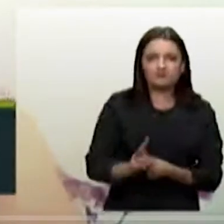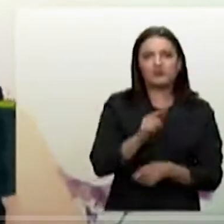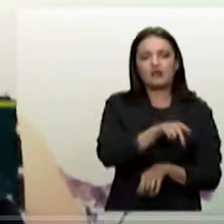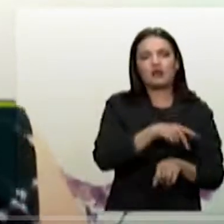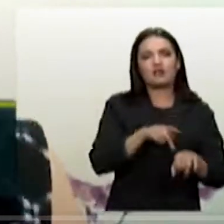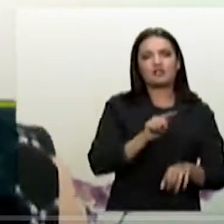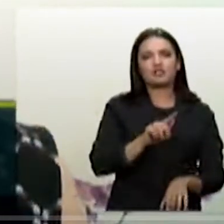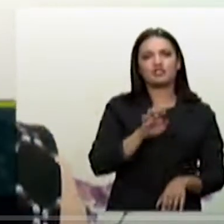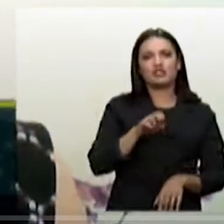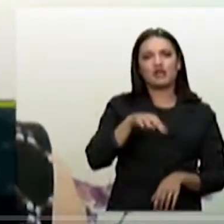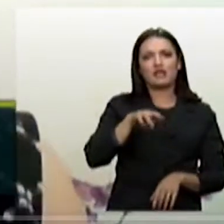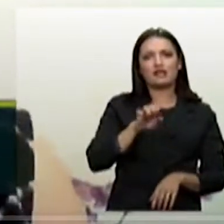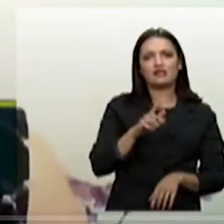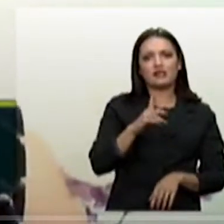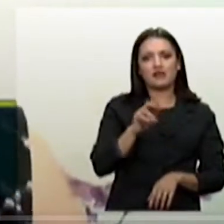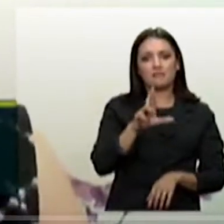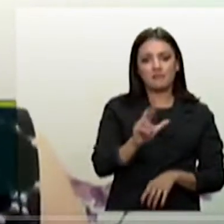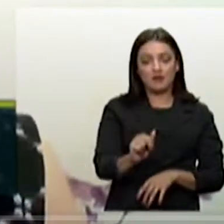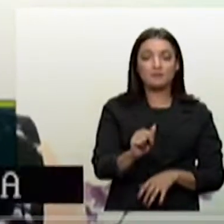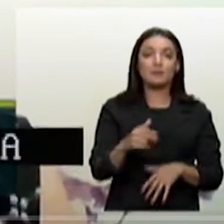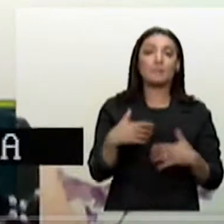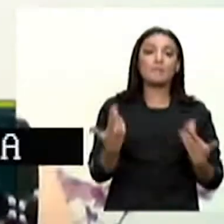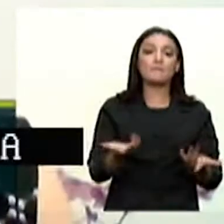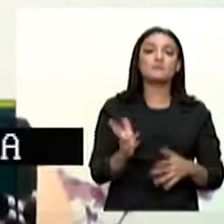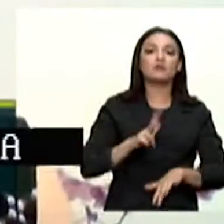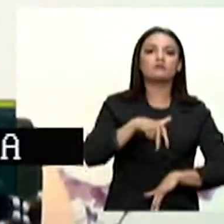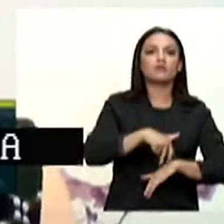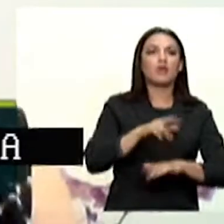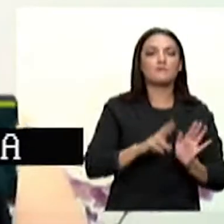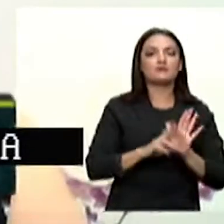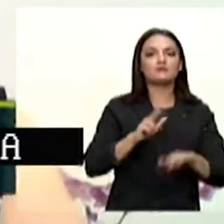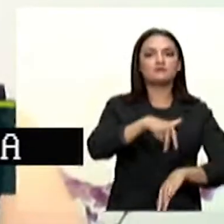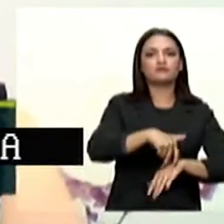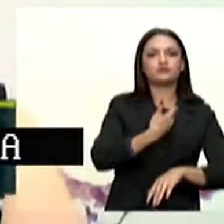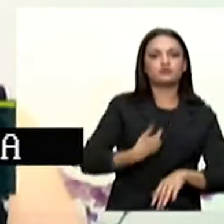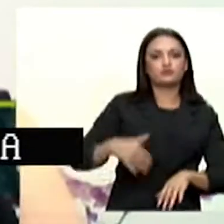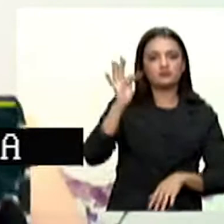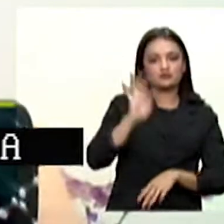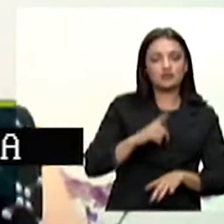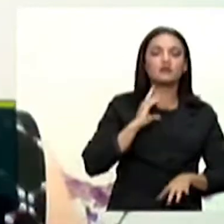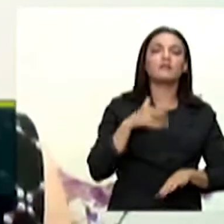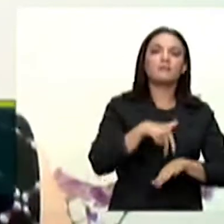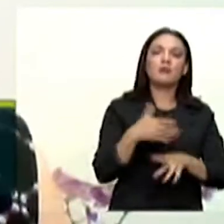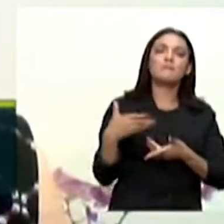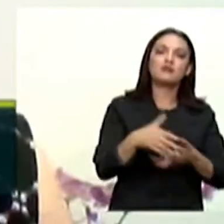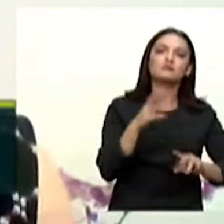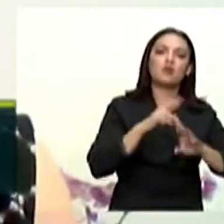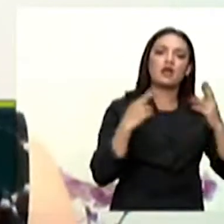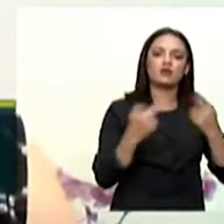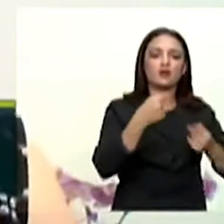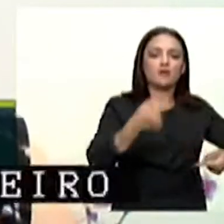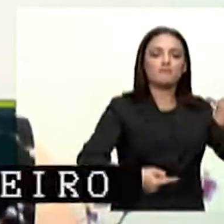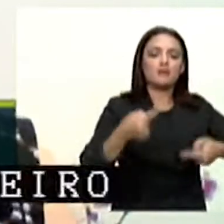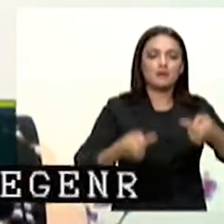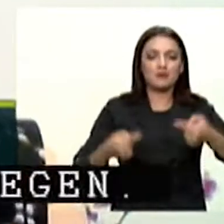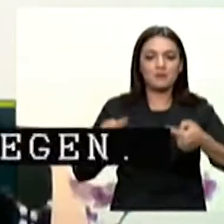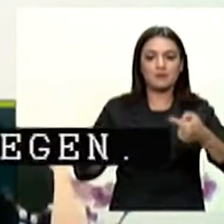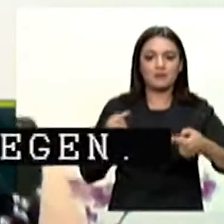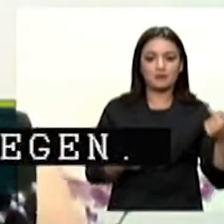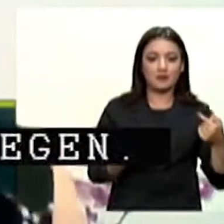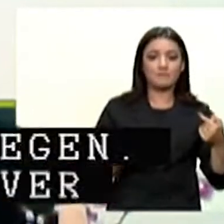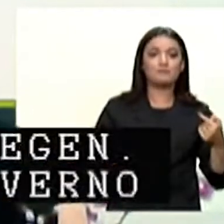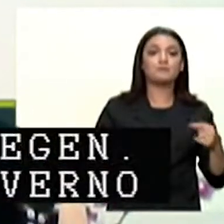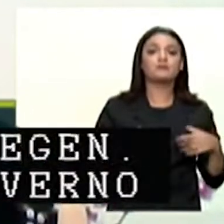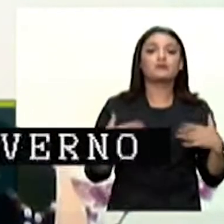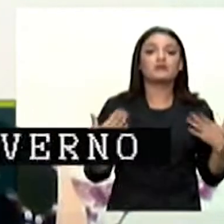representantes do governo brasileiro e da sociedade civil estiveram presentes para discutir o relatório brasileiro e as ponderações apresentadas pela sociedade civil. Como